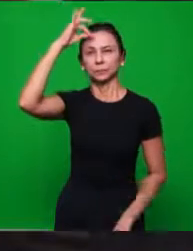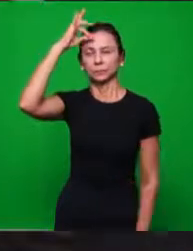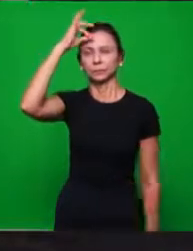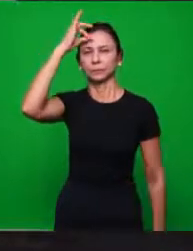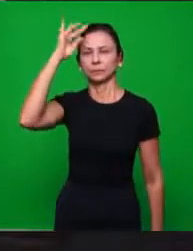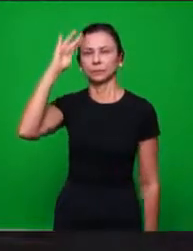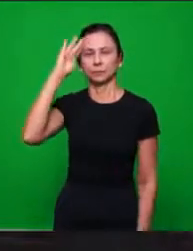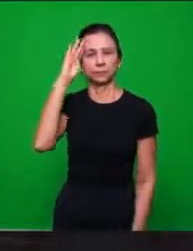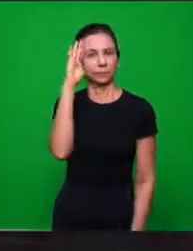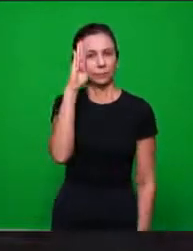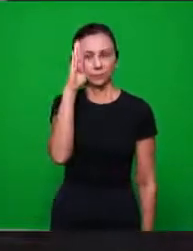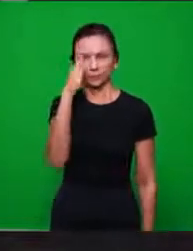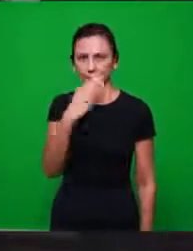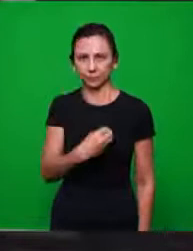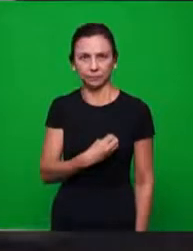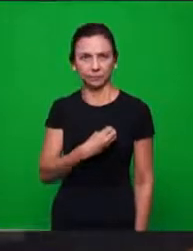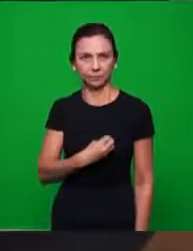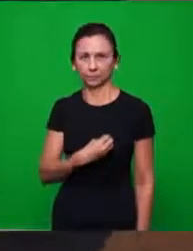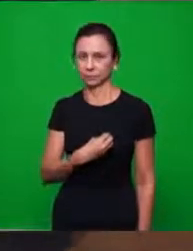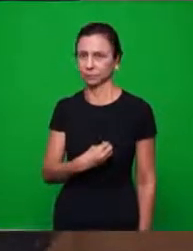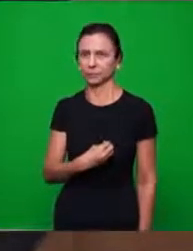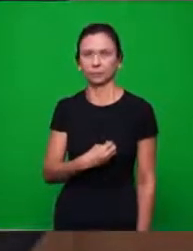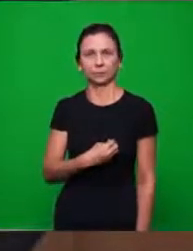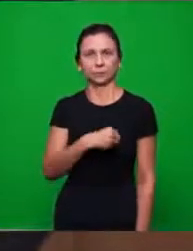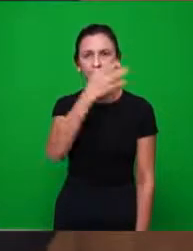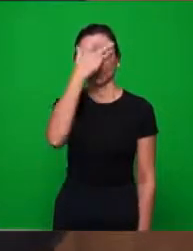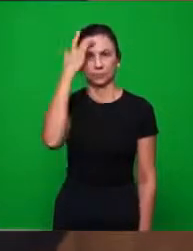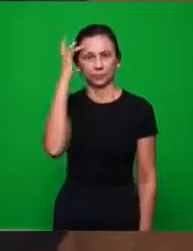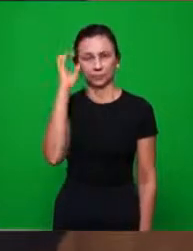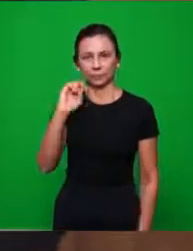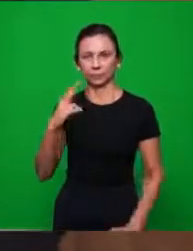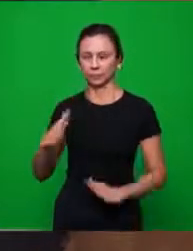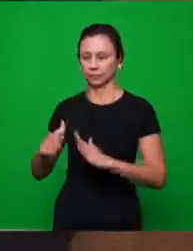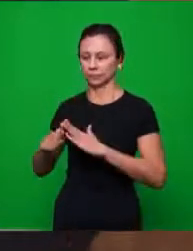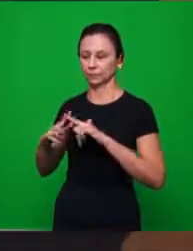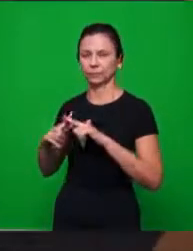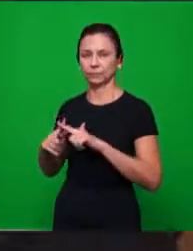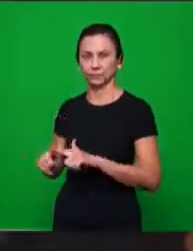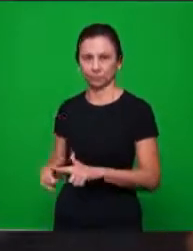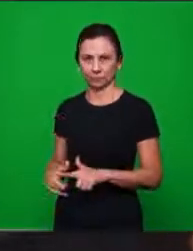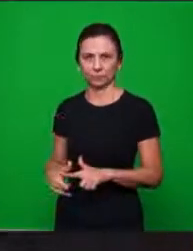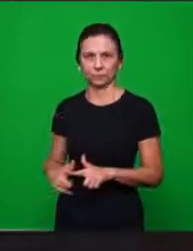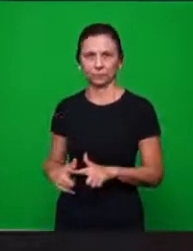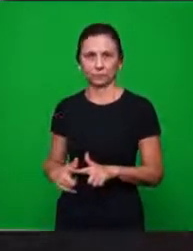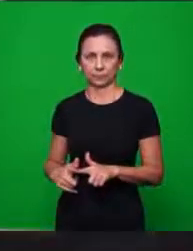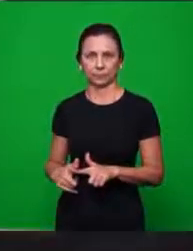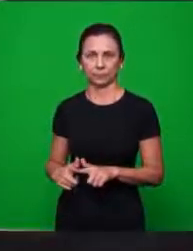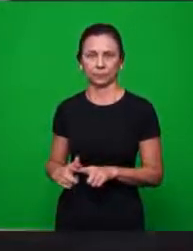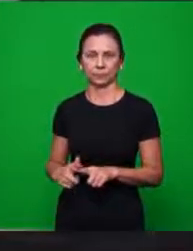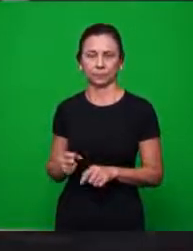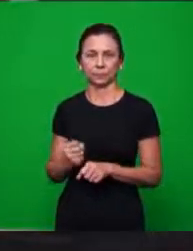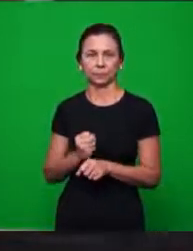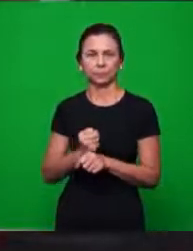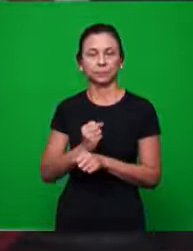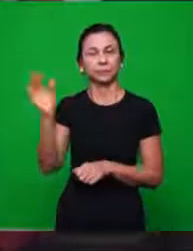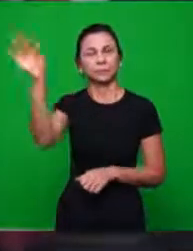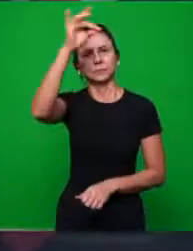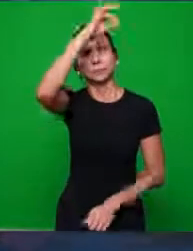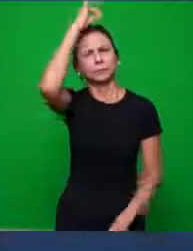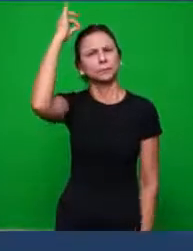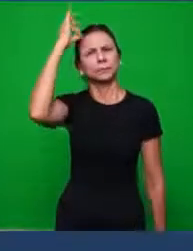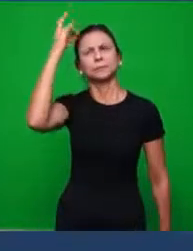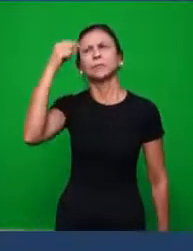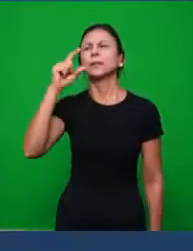específica na vida do homem ou da igreja e da obra do Espírito Santo. O que eu estou